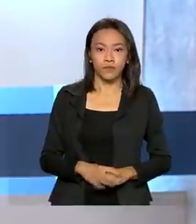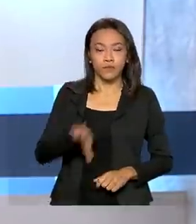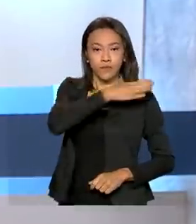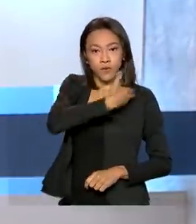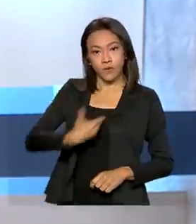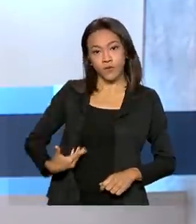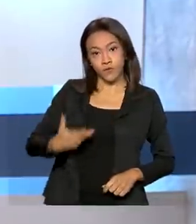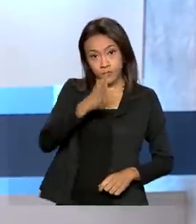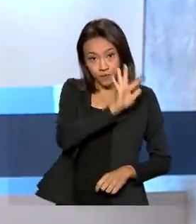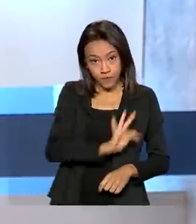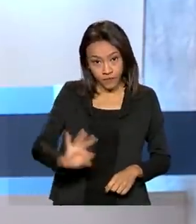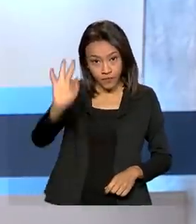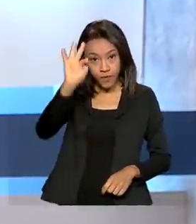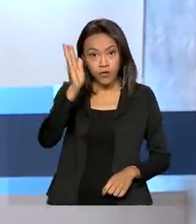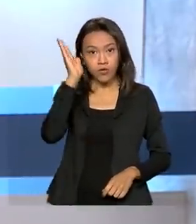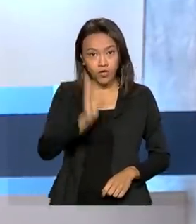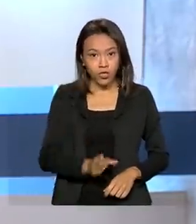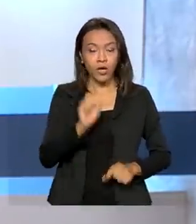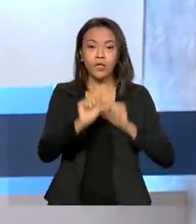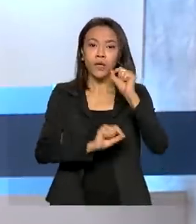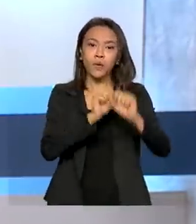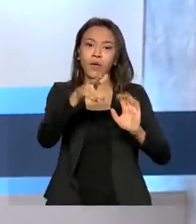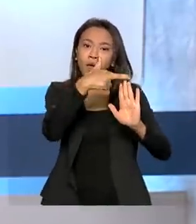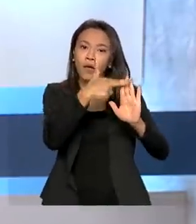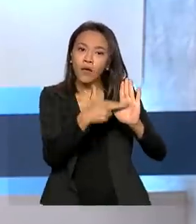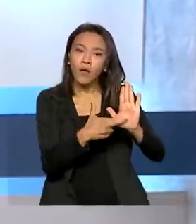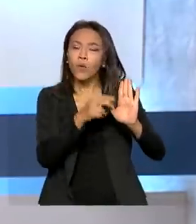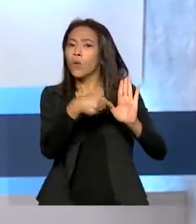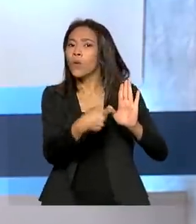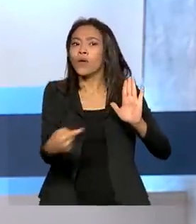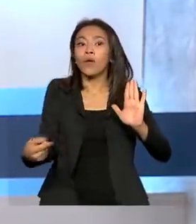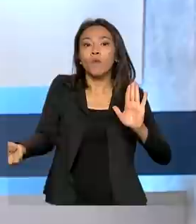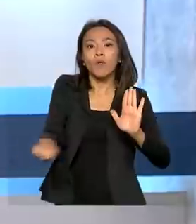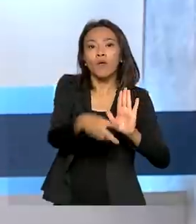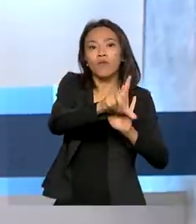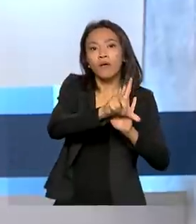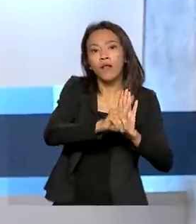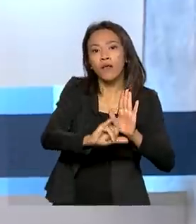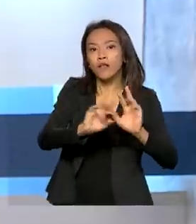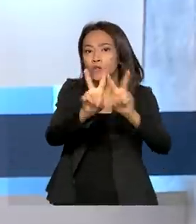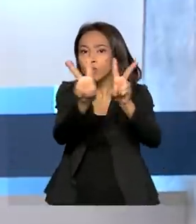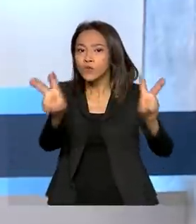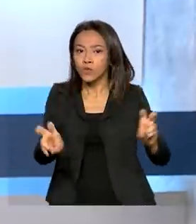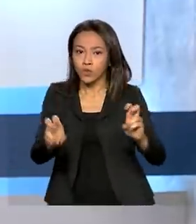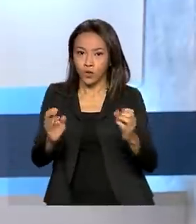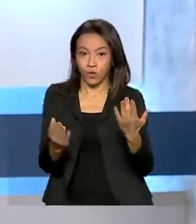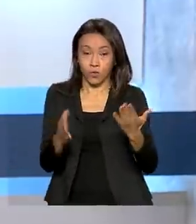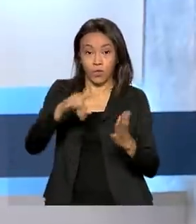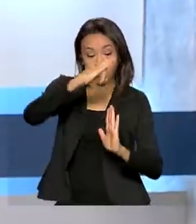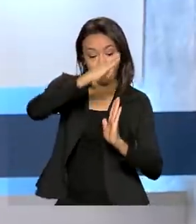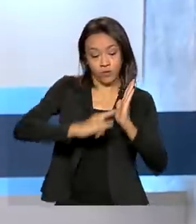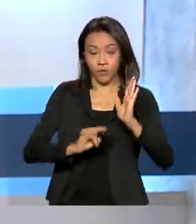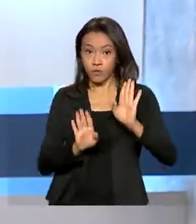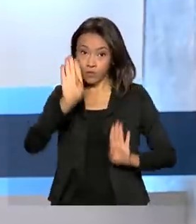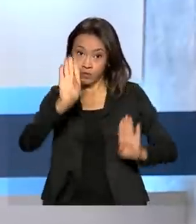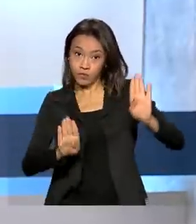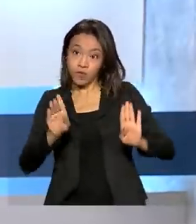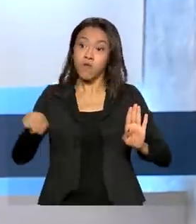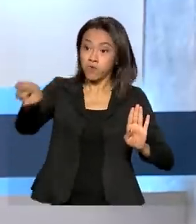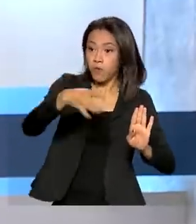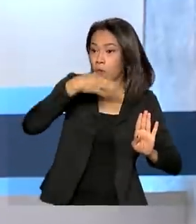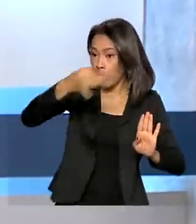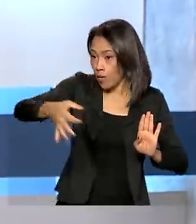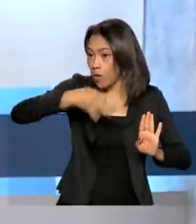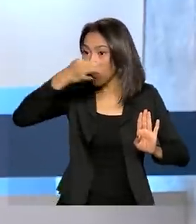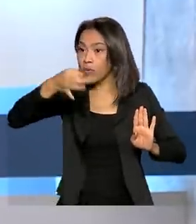federal está regulamentando atos da nova lei de licitações. E como parte do processo, as pessoas podem opinar sobre um